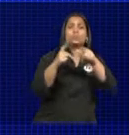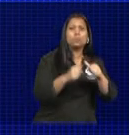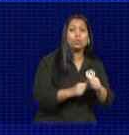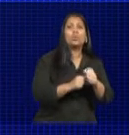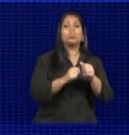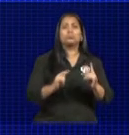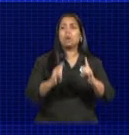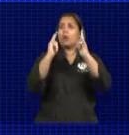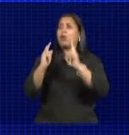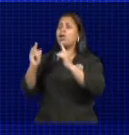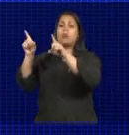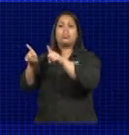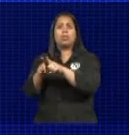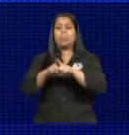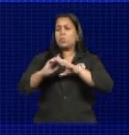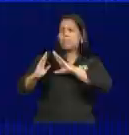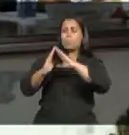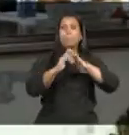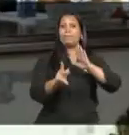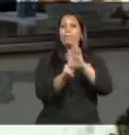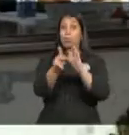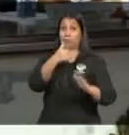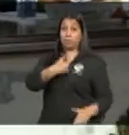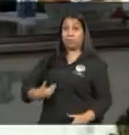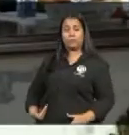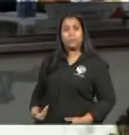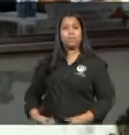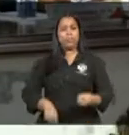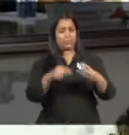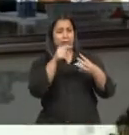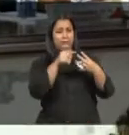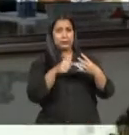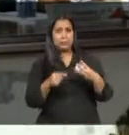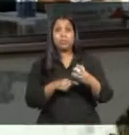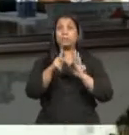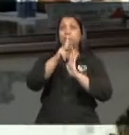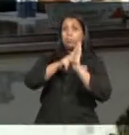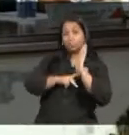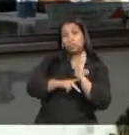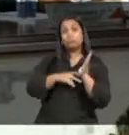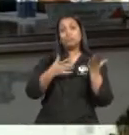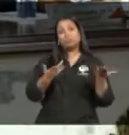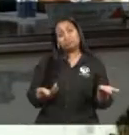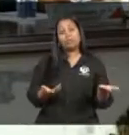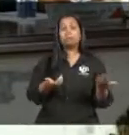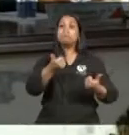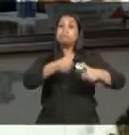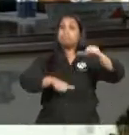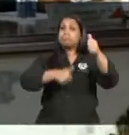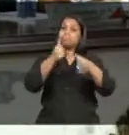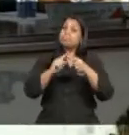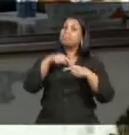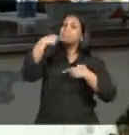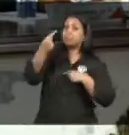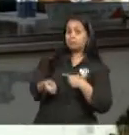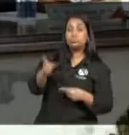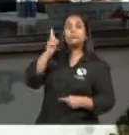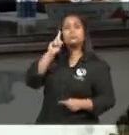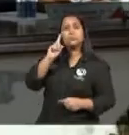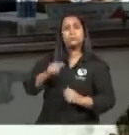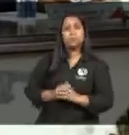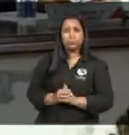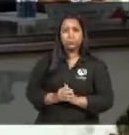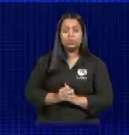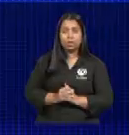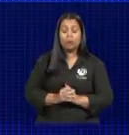os prédios e espaços públicos. Três projetos que estavam na pauta da 23ª sessão tiveram a análise adiada.